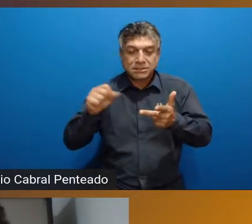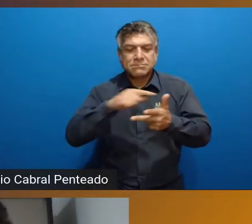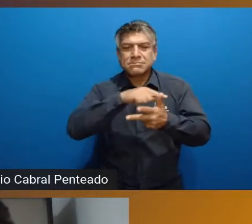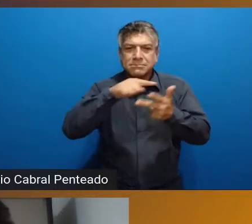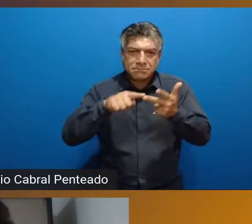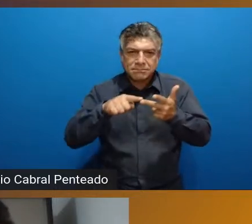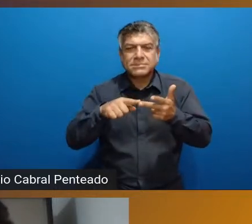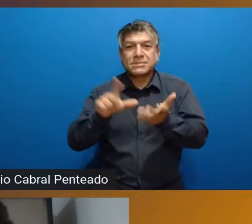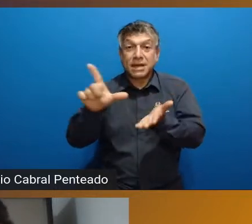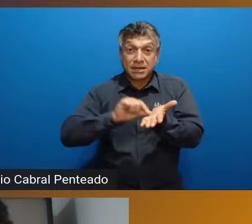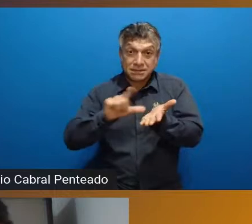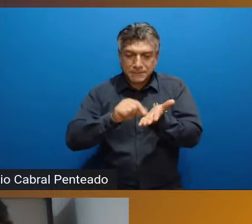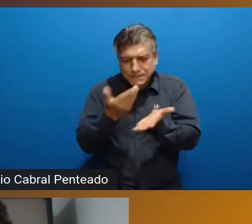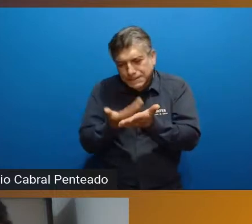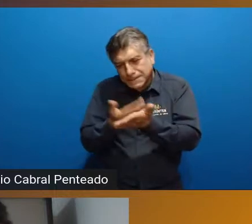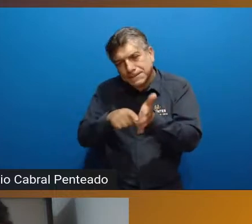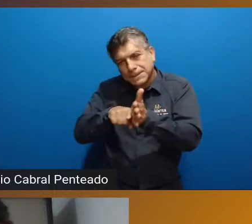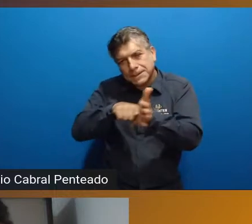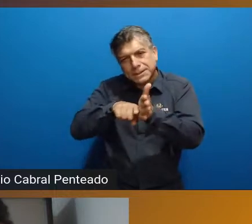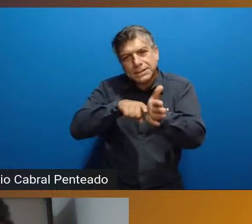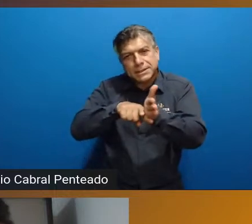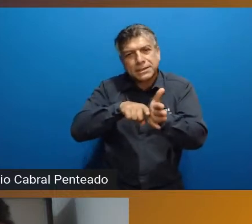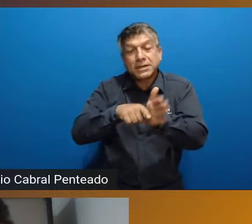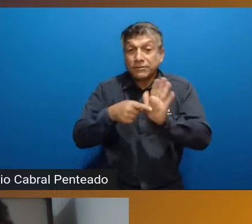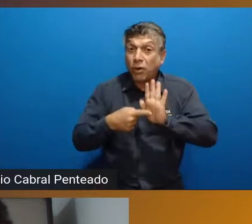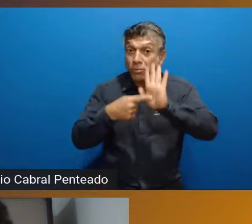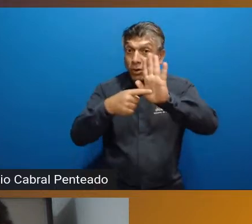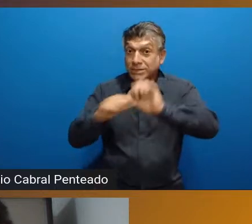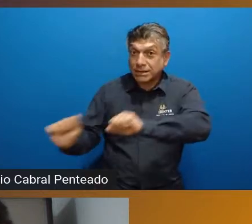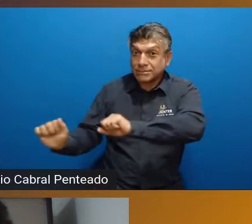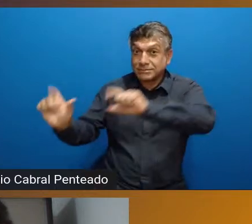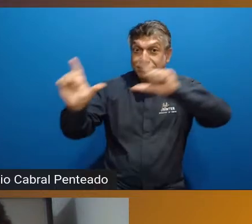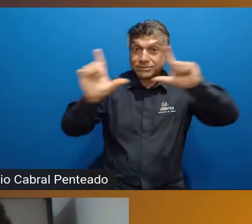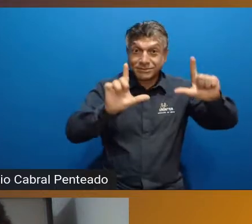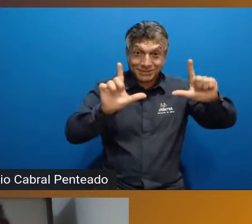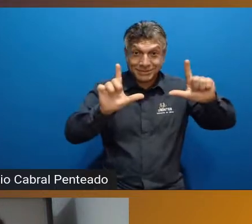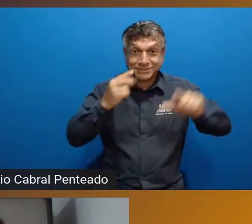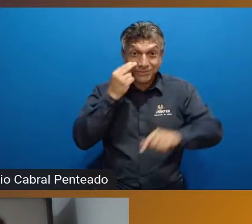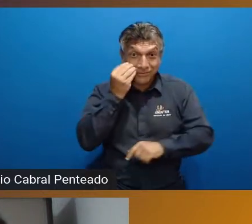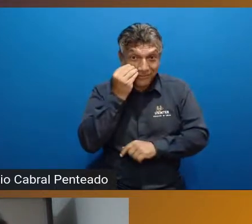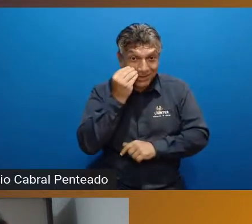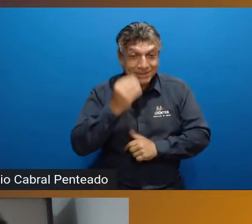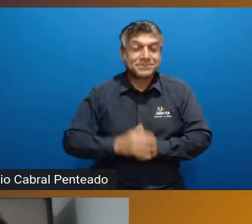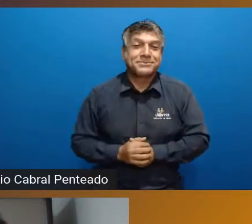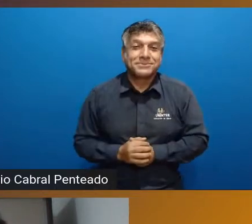esse artigo científico, vou estar compartilhando a tela aqui dos slides para vocês.